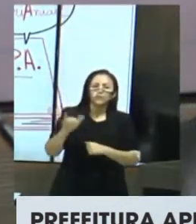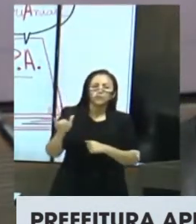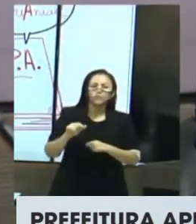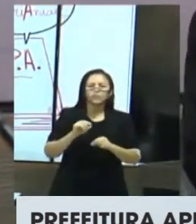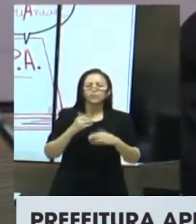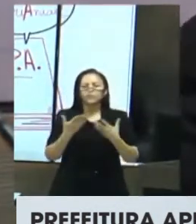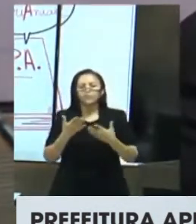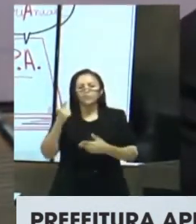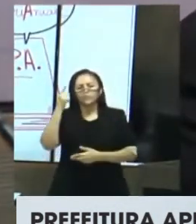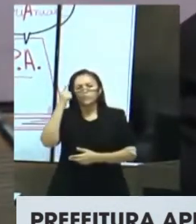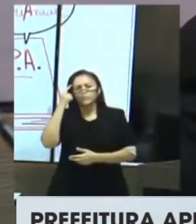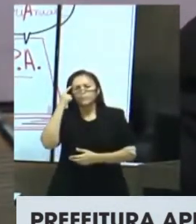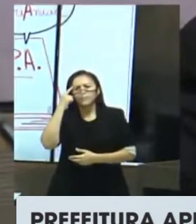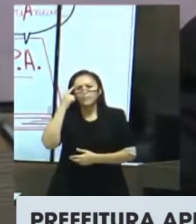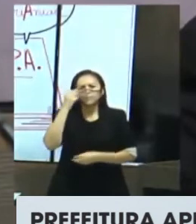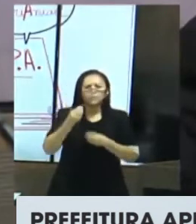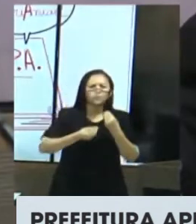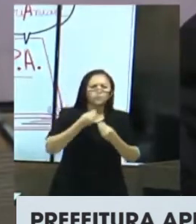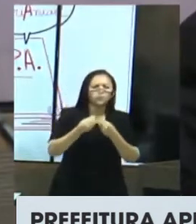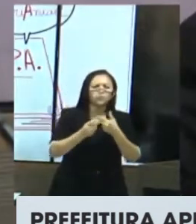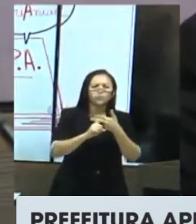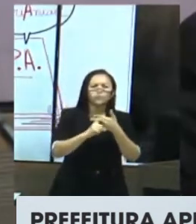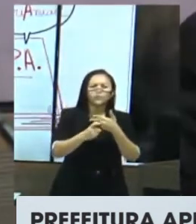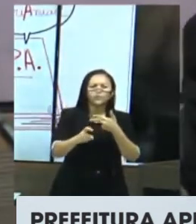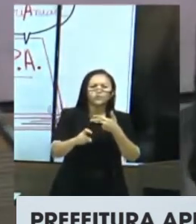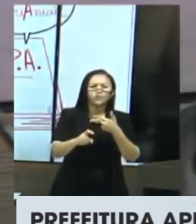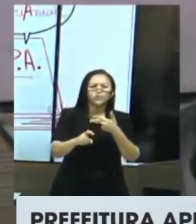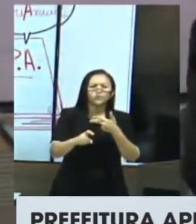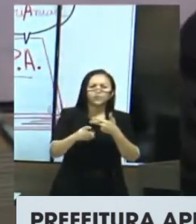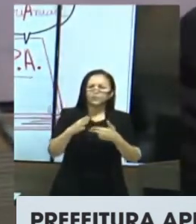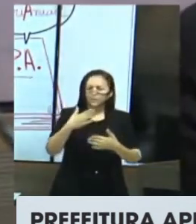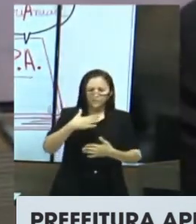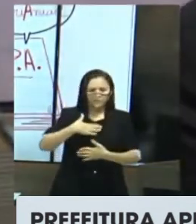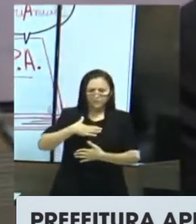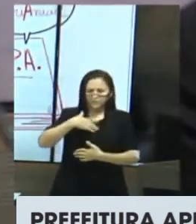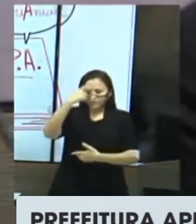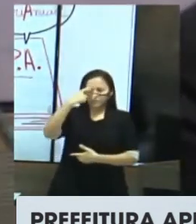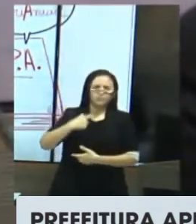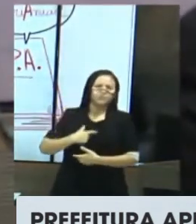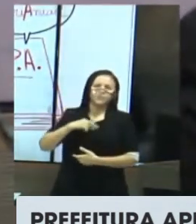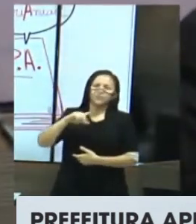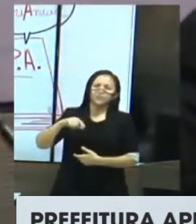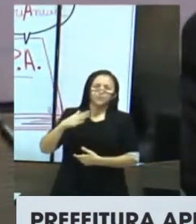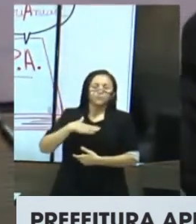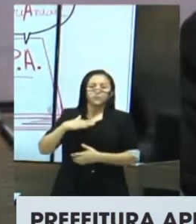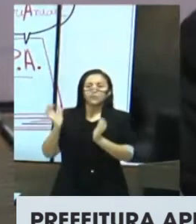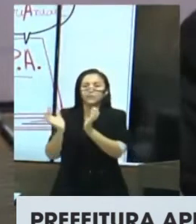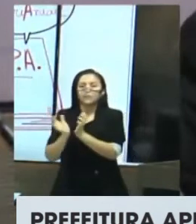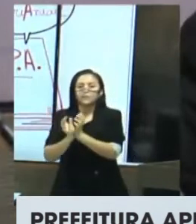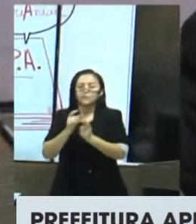recursos do município, ressaltou o titular da CEPLAN. A LOA é considerada um